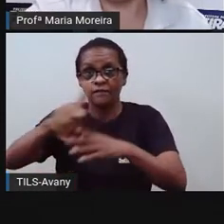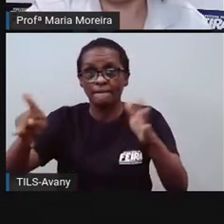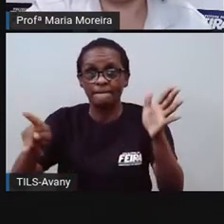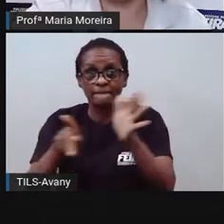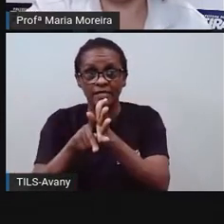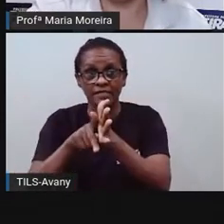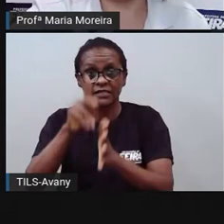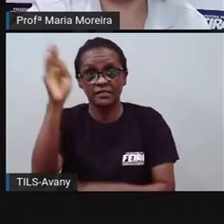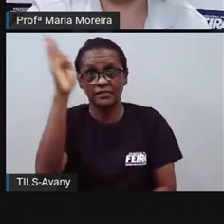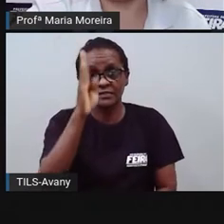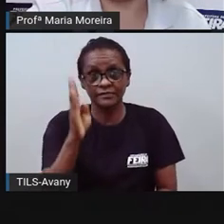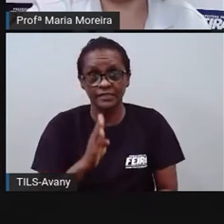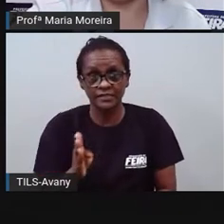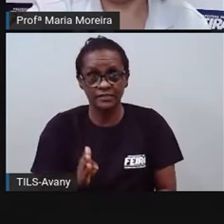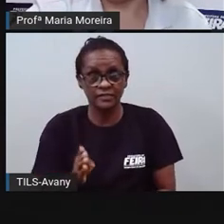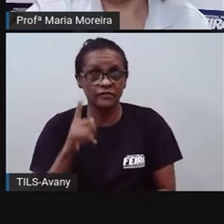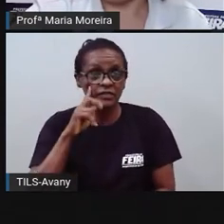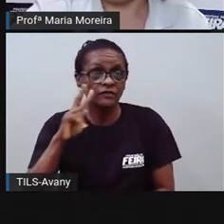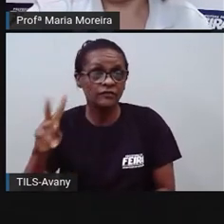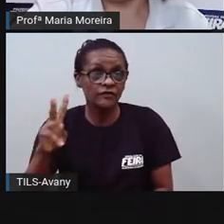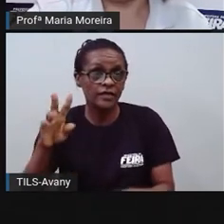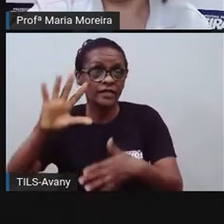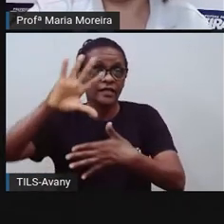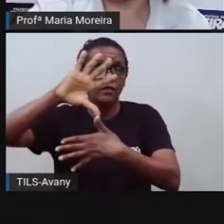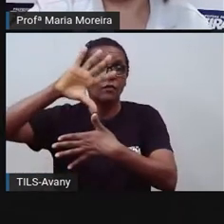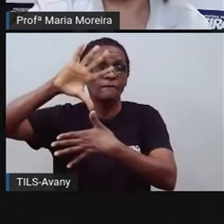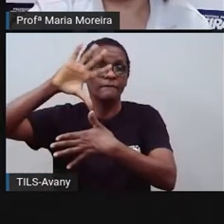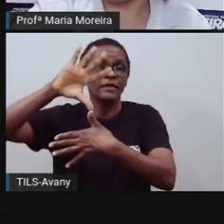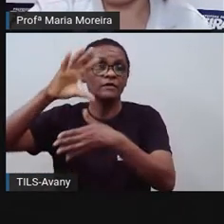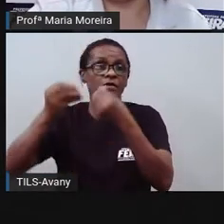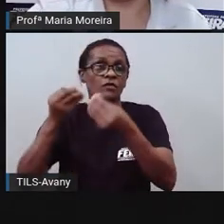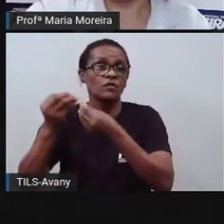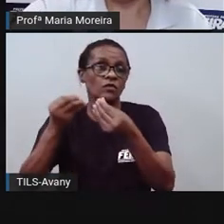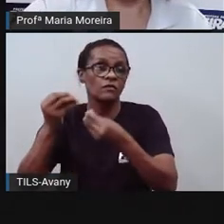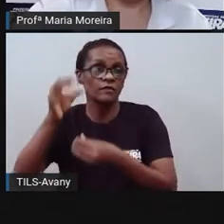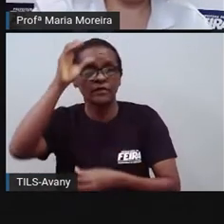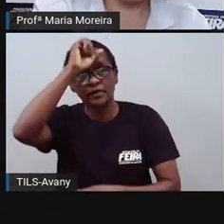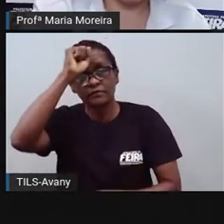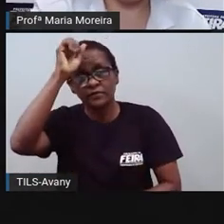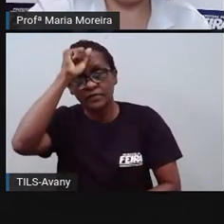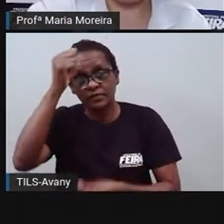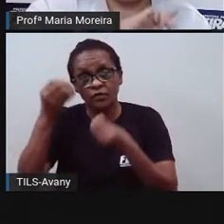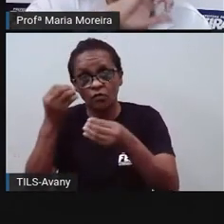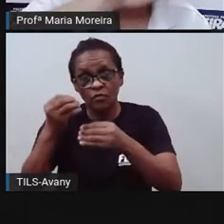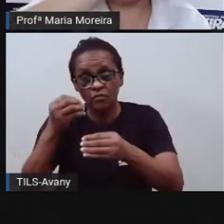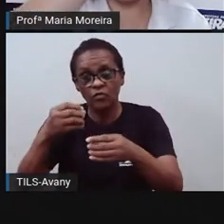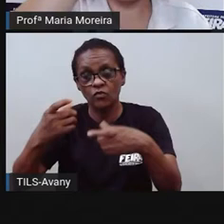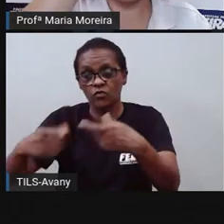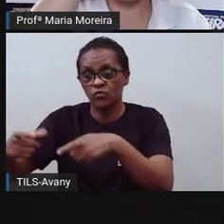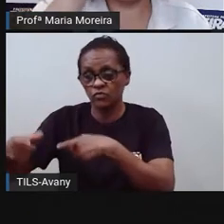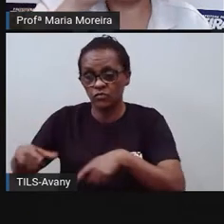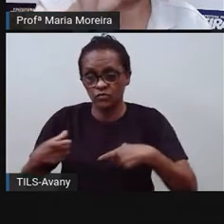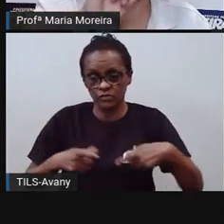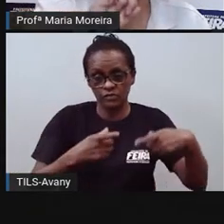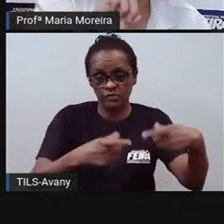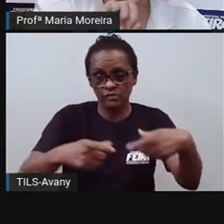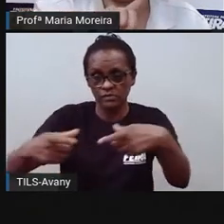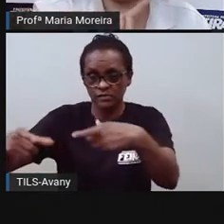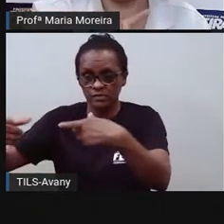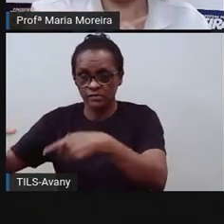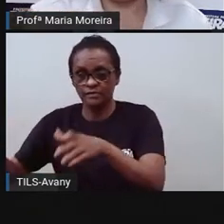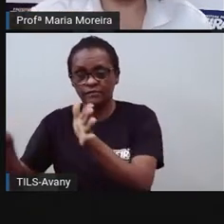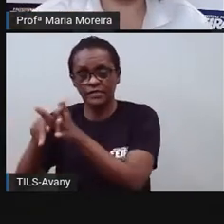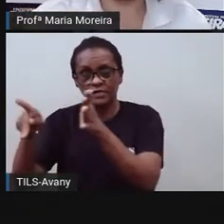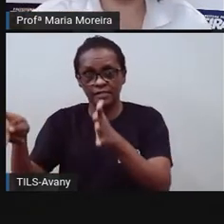é só dar uma olhadinha lá no mapa, né? Lembra que a gente viu aqui a questão dos mapas? Quando a gente olhar lá no mapa, a gente vai olhar que essas regiões, elas são